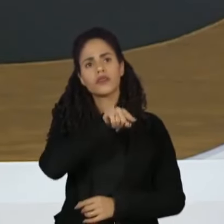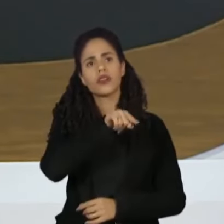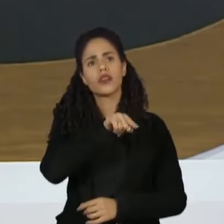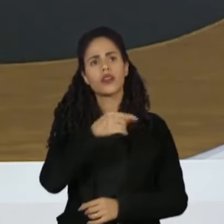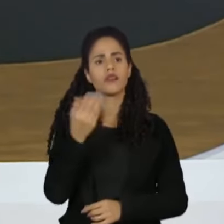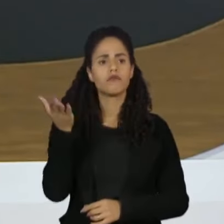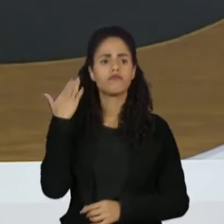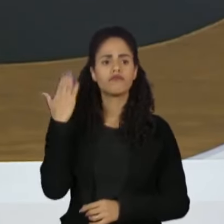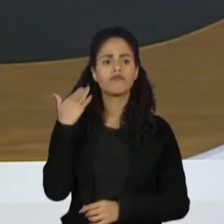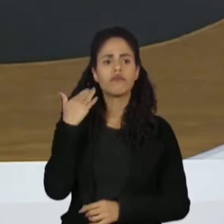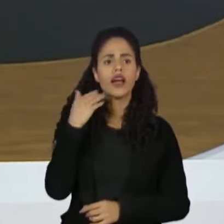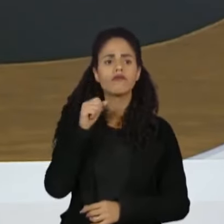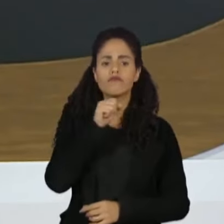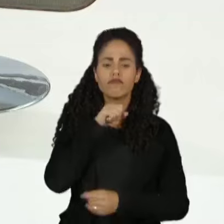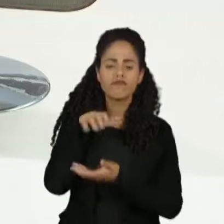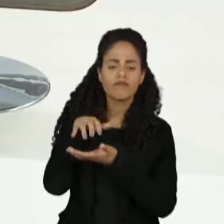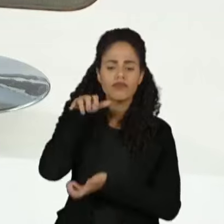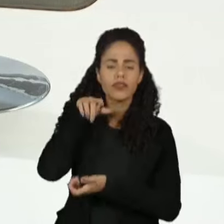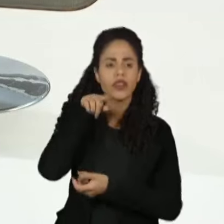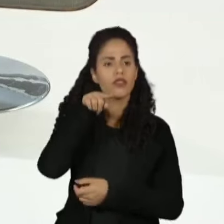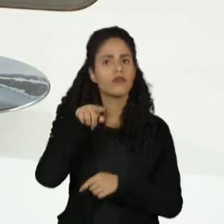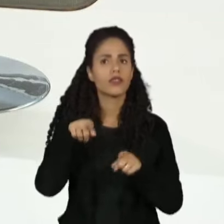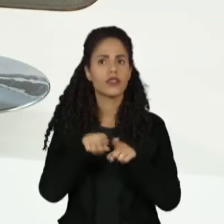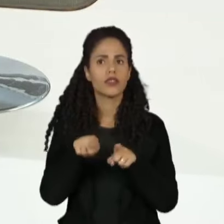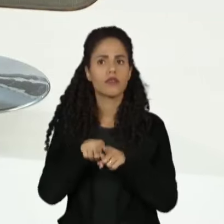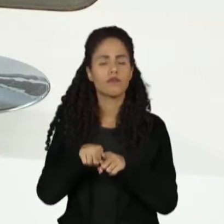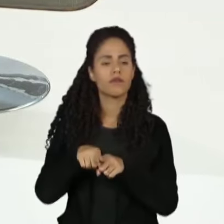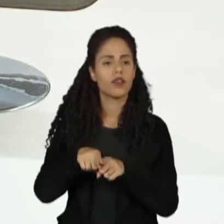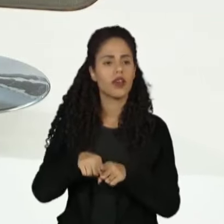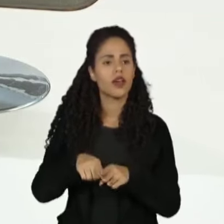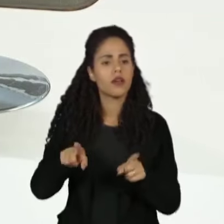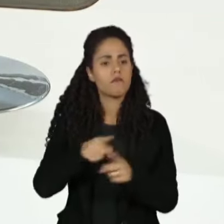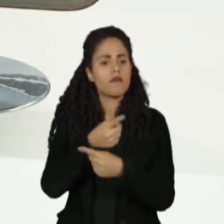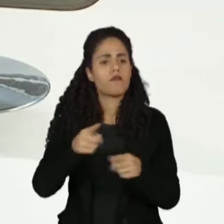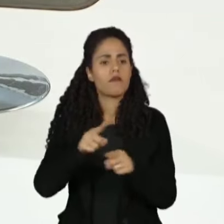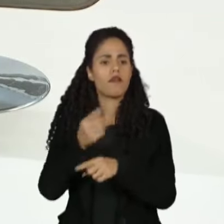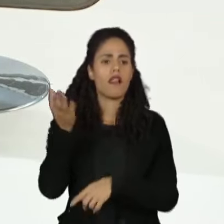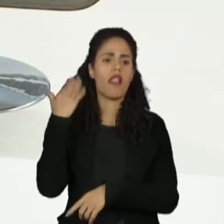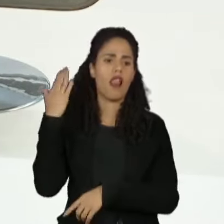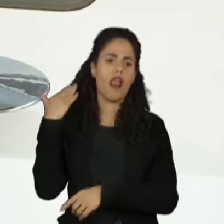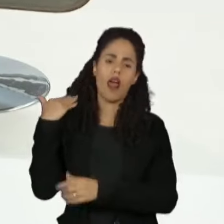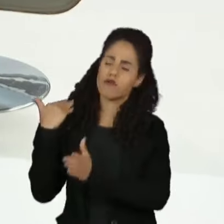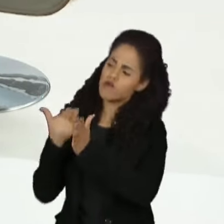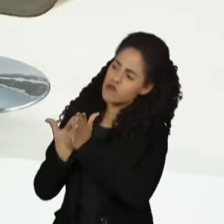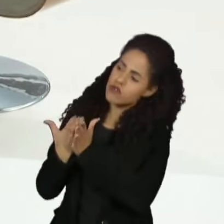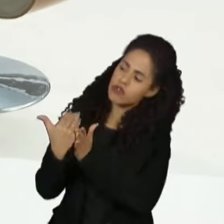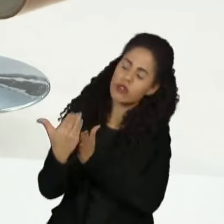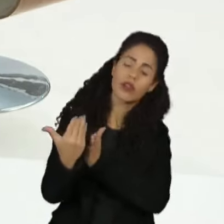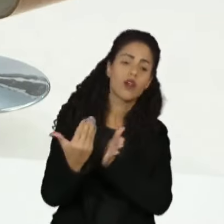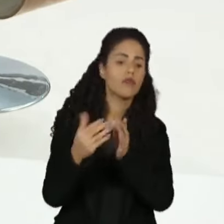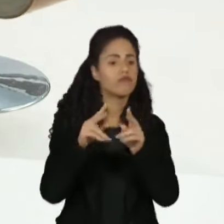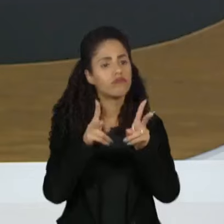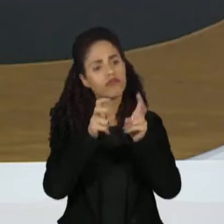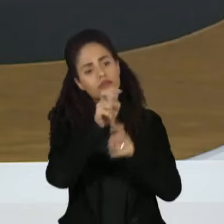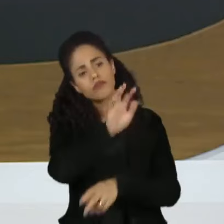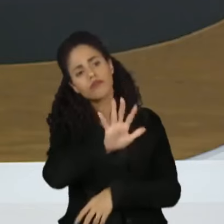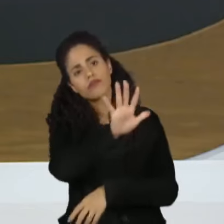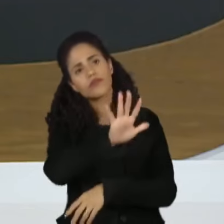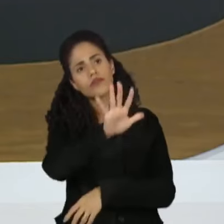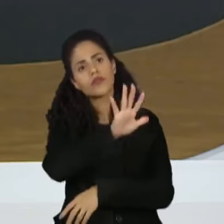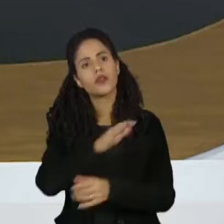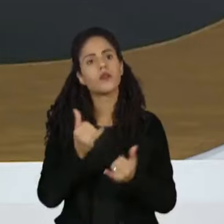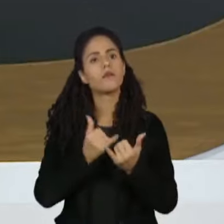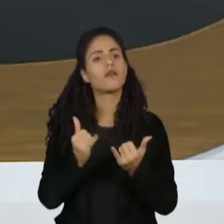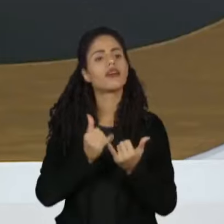mais velho, imortalizada. E você, como um músico que a gente acompanhou desde os primórdios ali, tem essa imagem da eterna